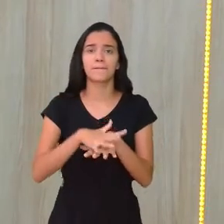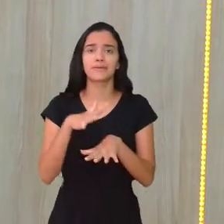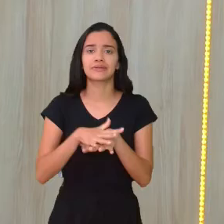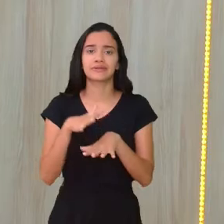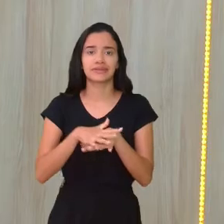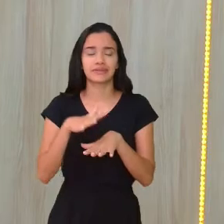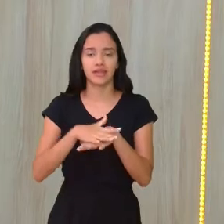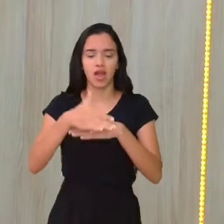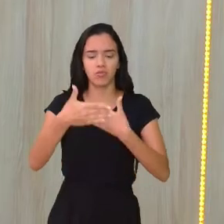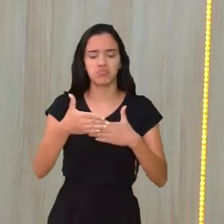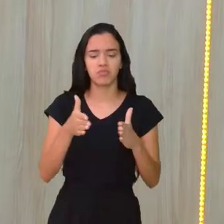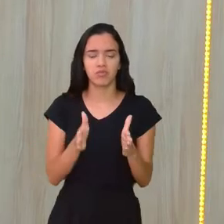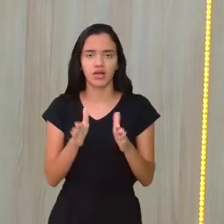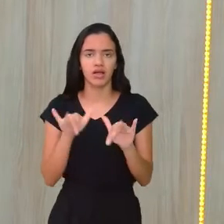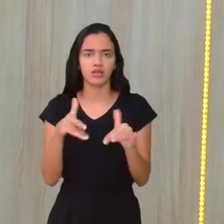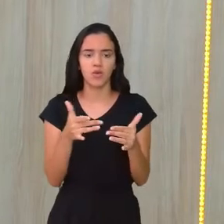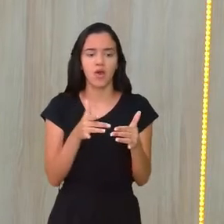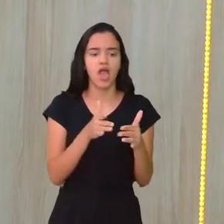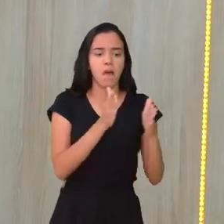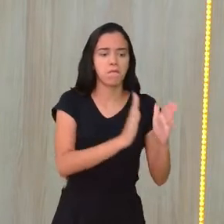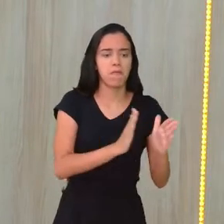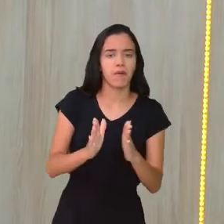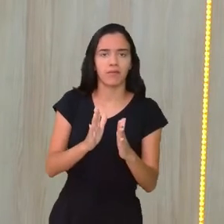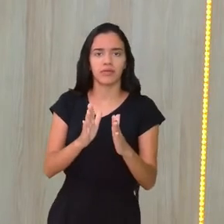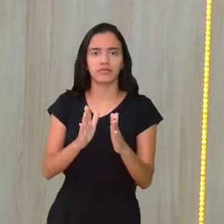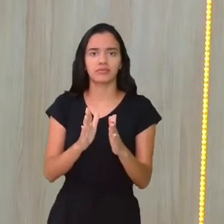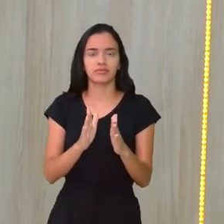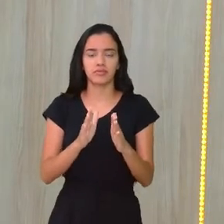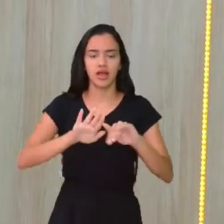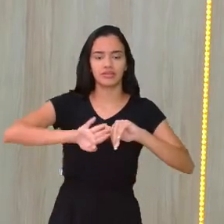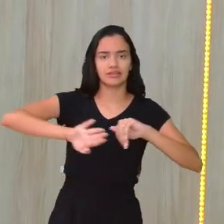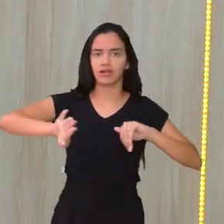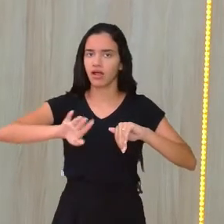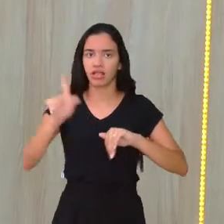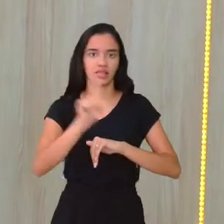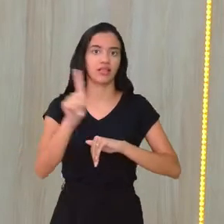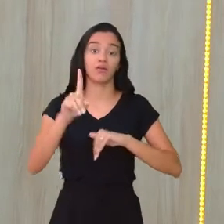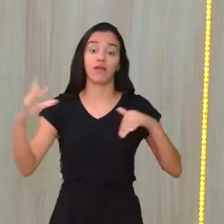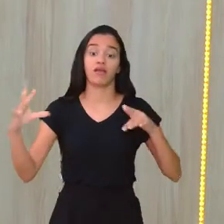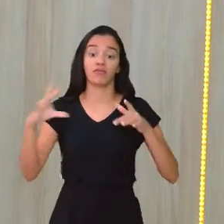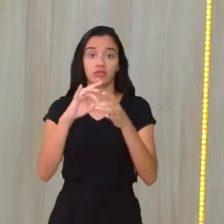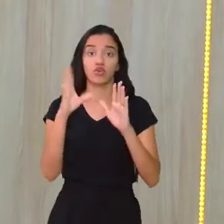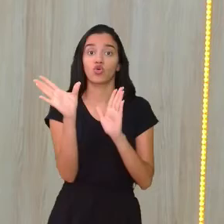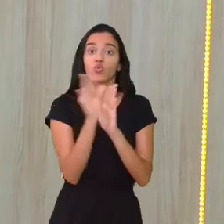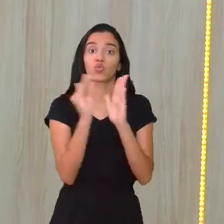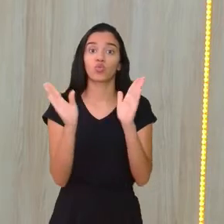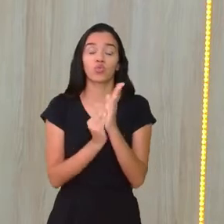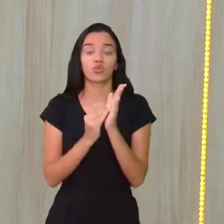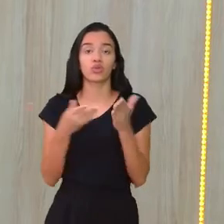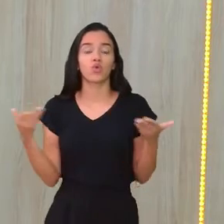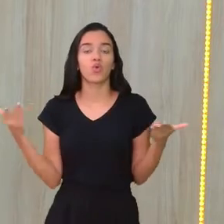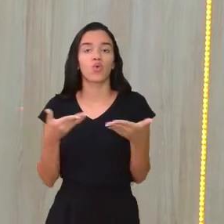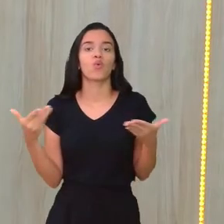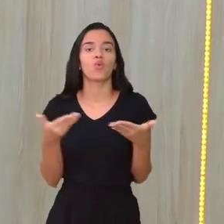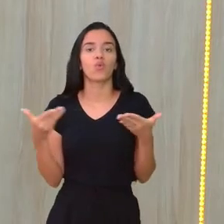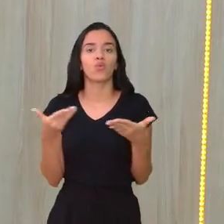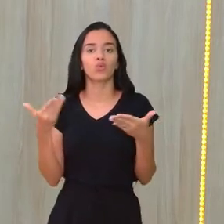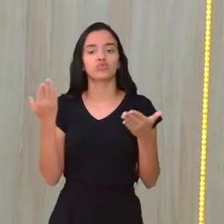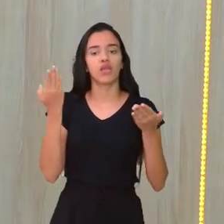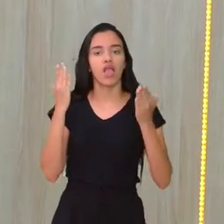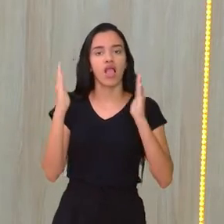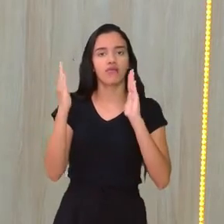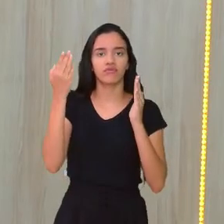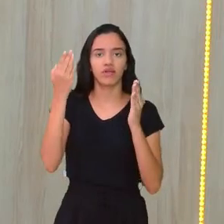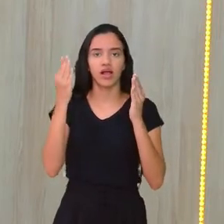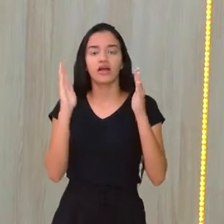caixinha, não é separado. As coisas estão ligadas às outras. Os conteúdos hoje de simetria de reflexão,